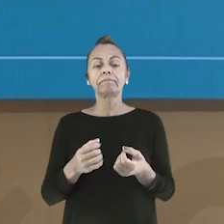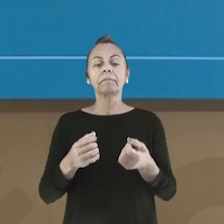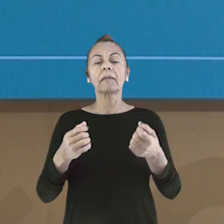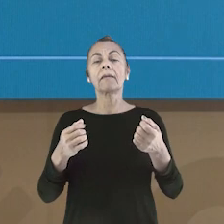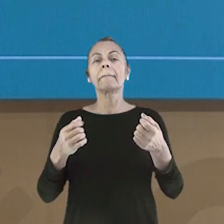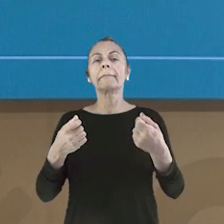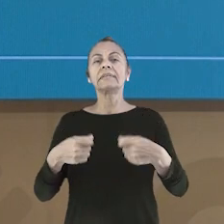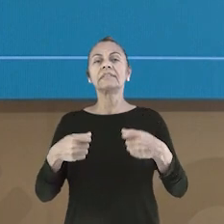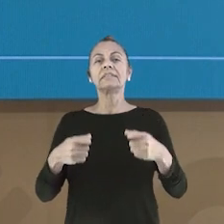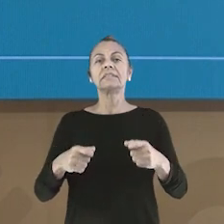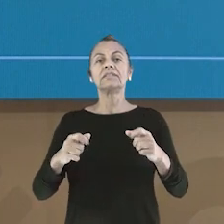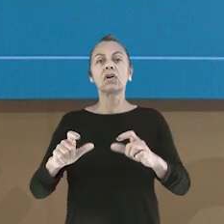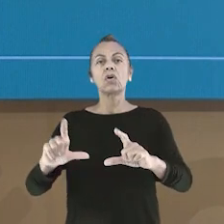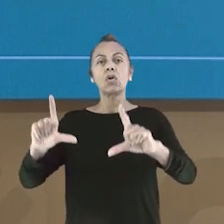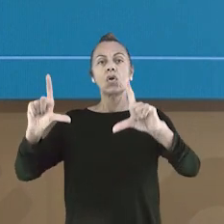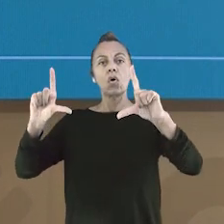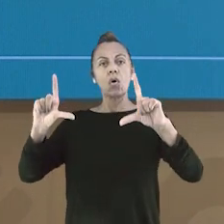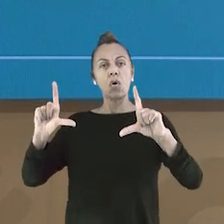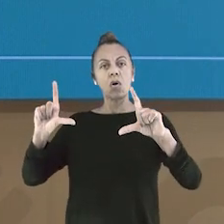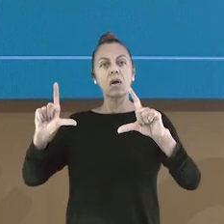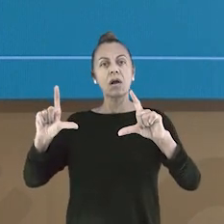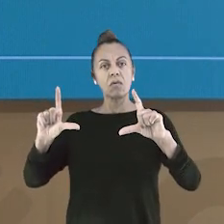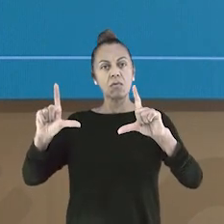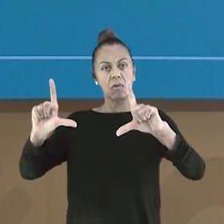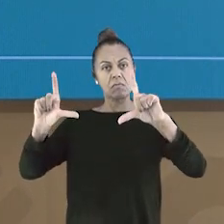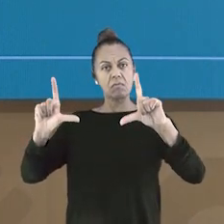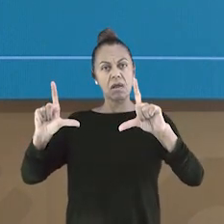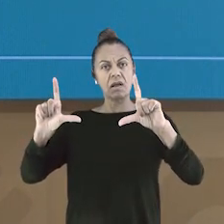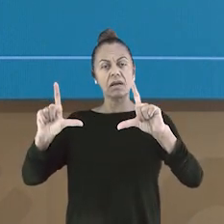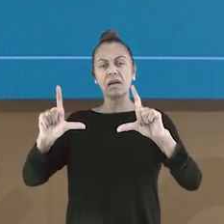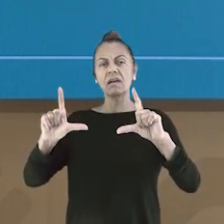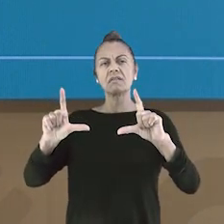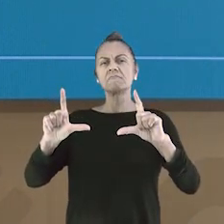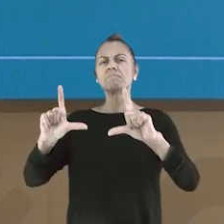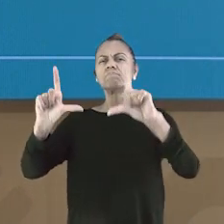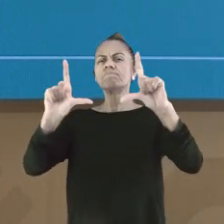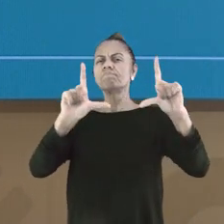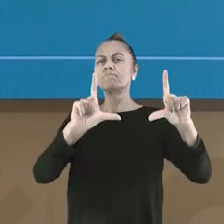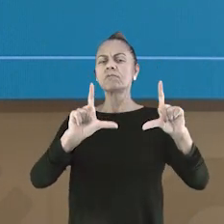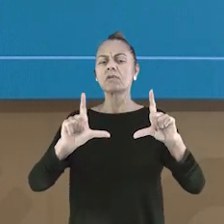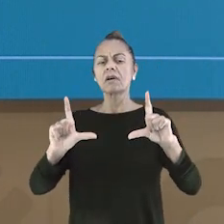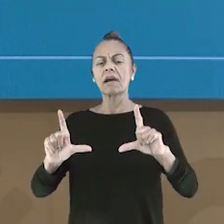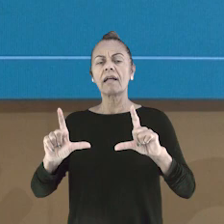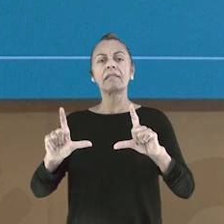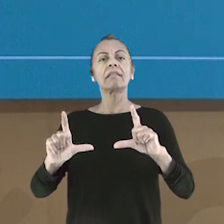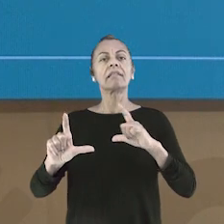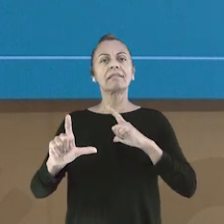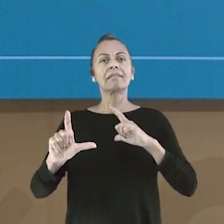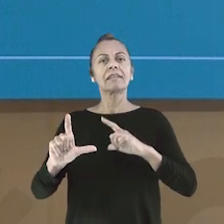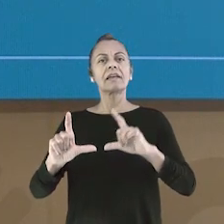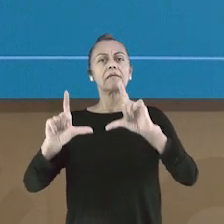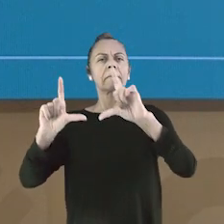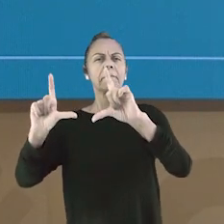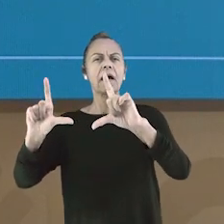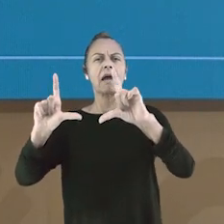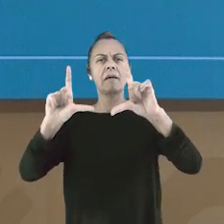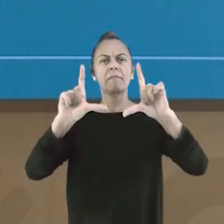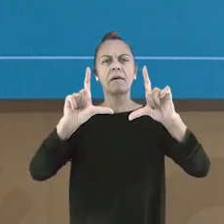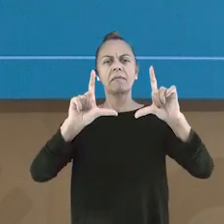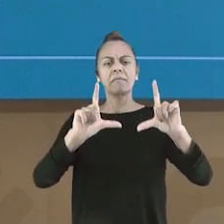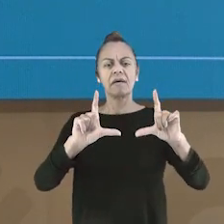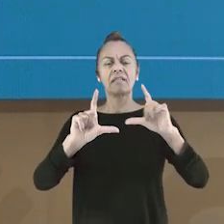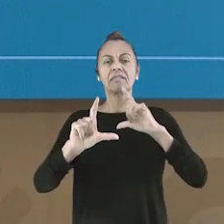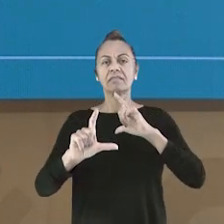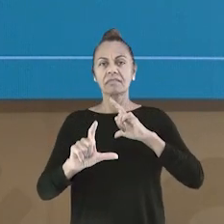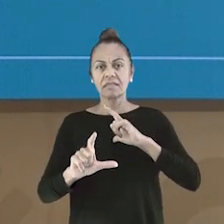Para chamar a atenção, devem ser afixadas em local de destaque, ter indicação, cores,